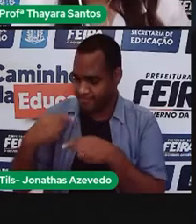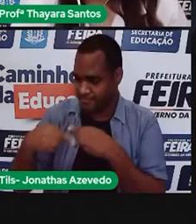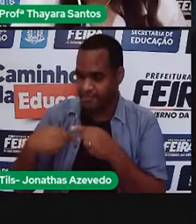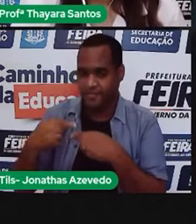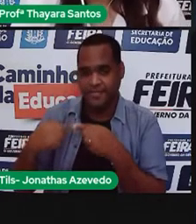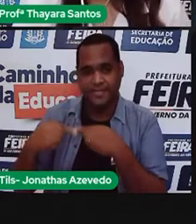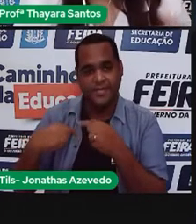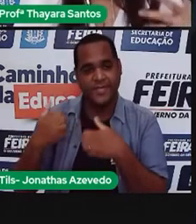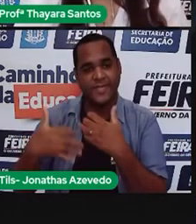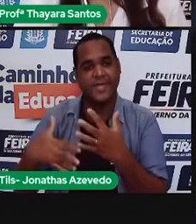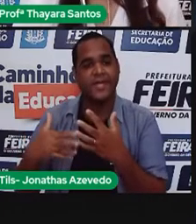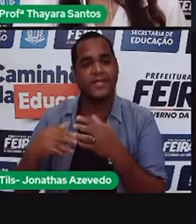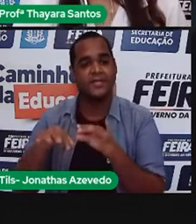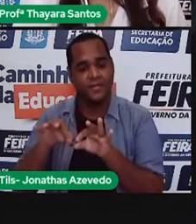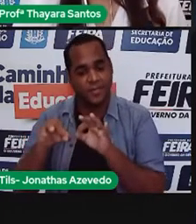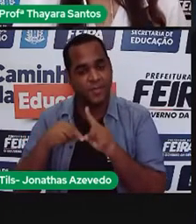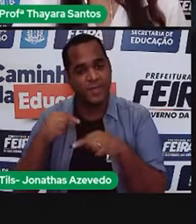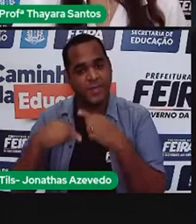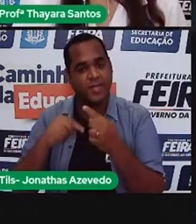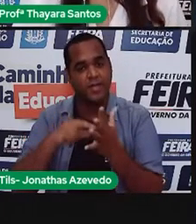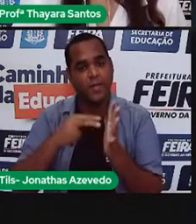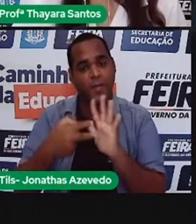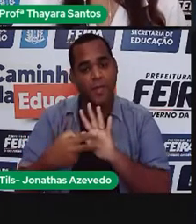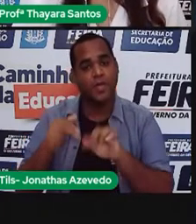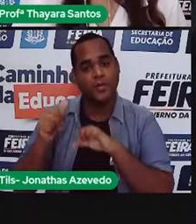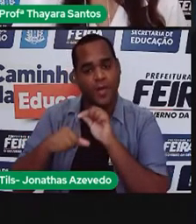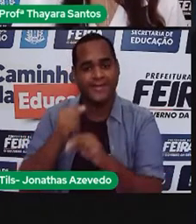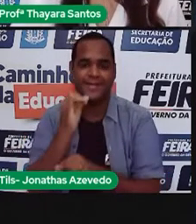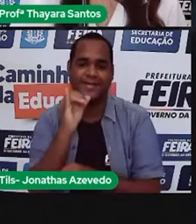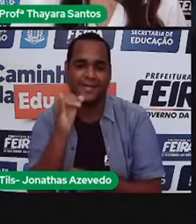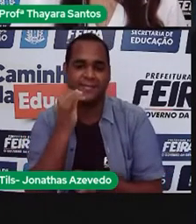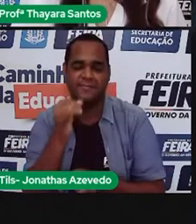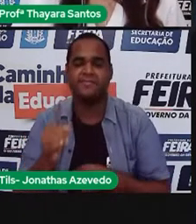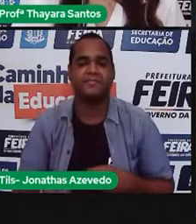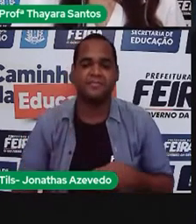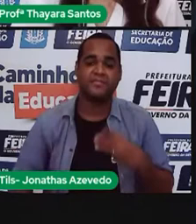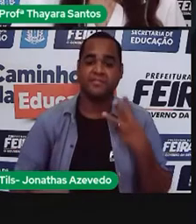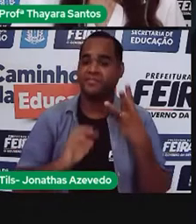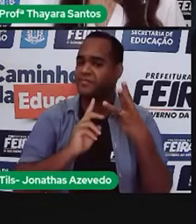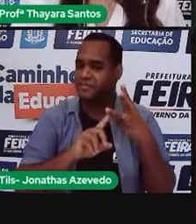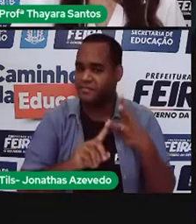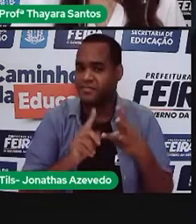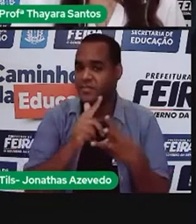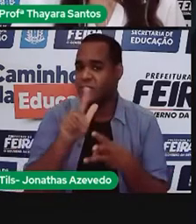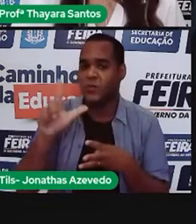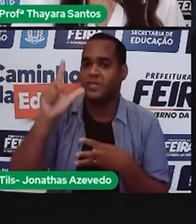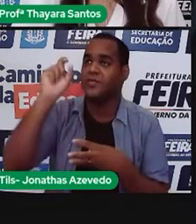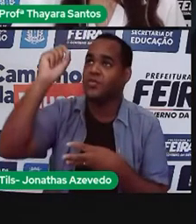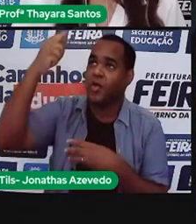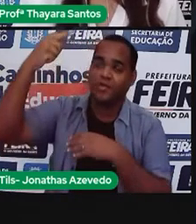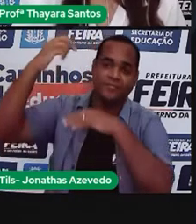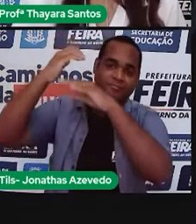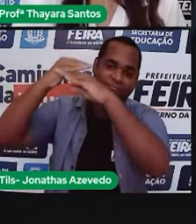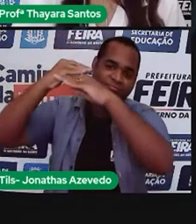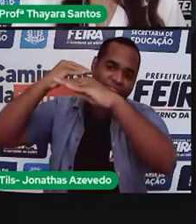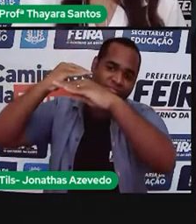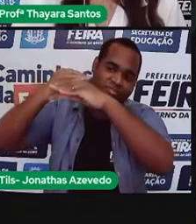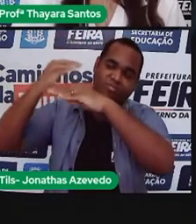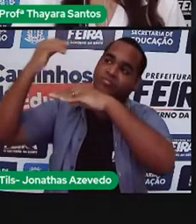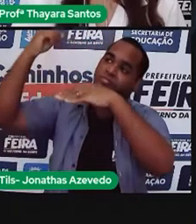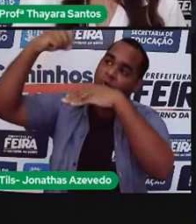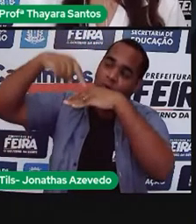gera energia mecânica que depois vai ser convertida em energia elétrica. E aqui a gente tem um exemplo de energia solar.